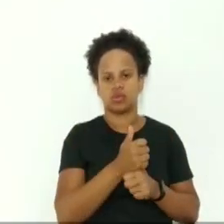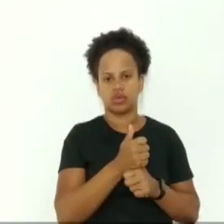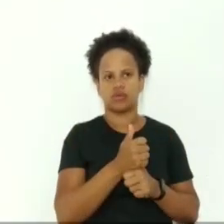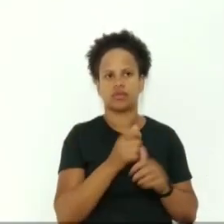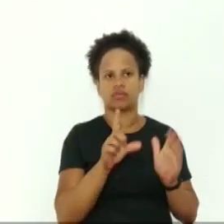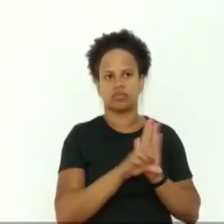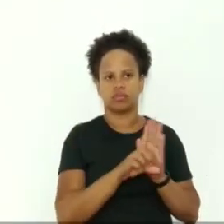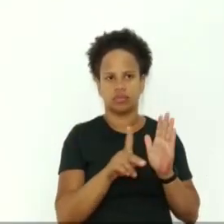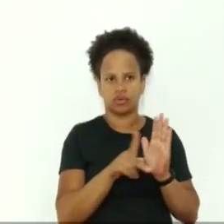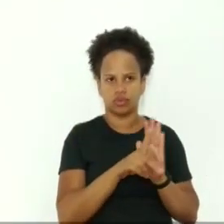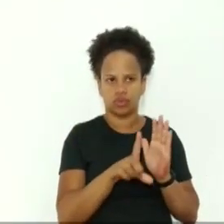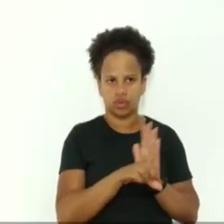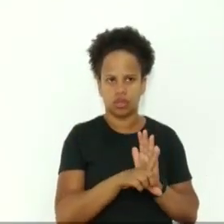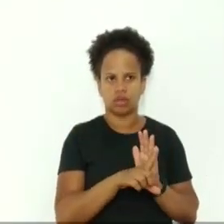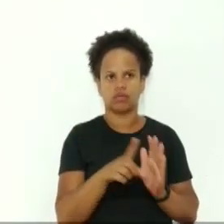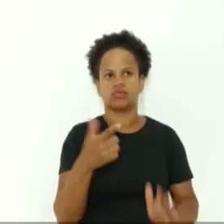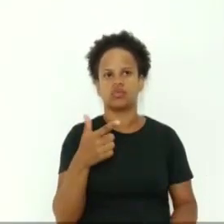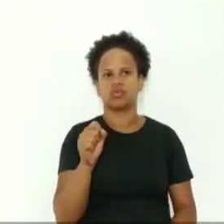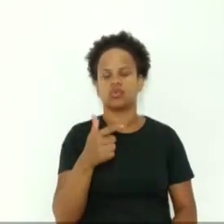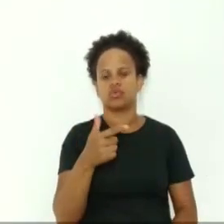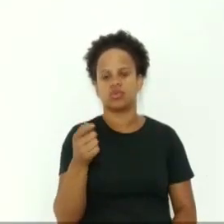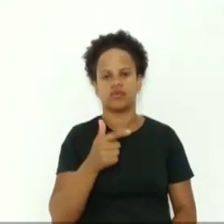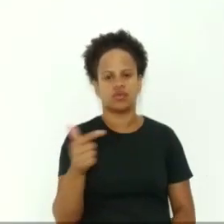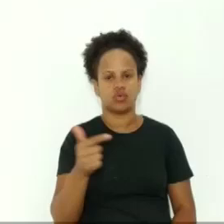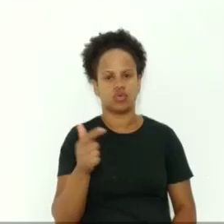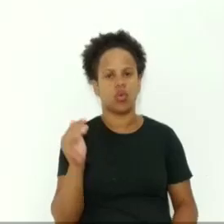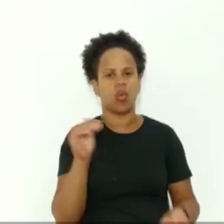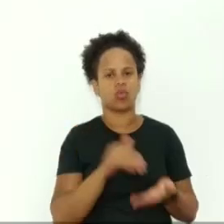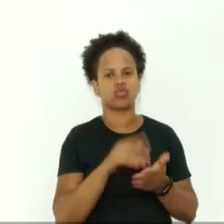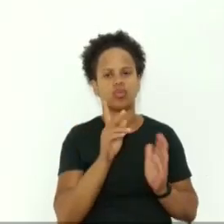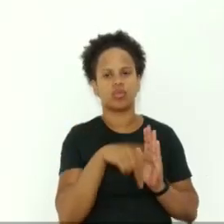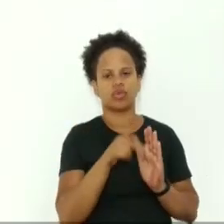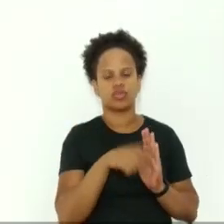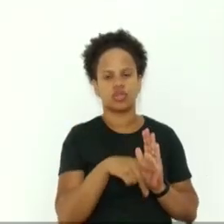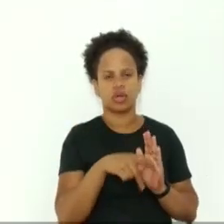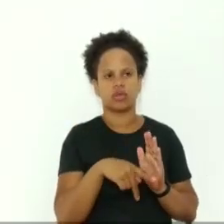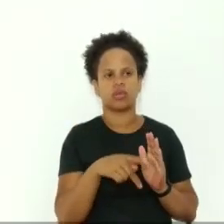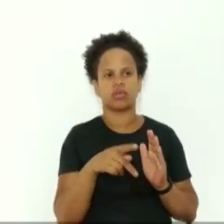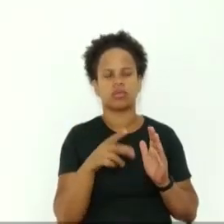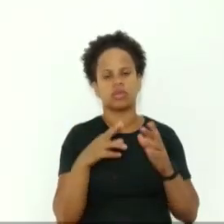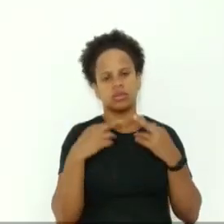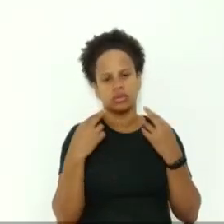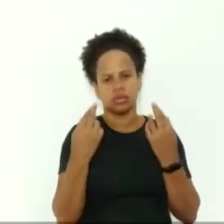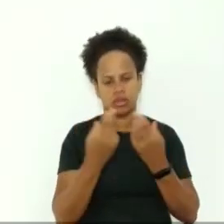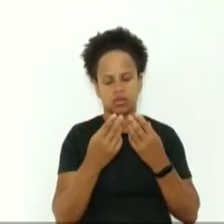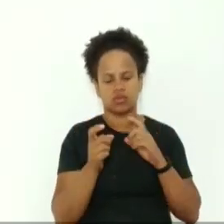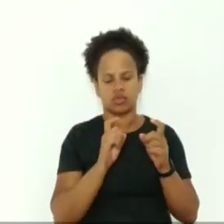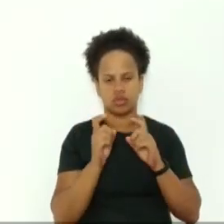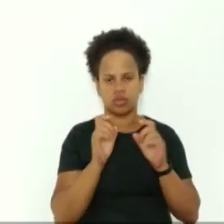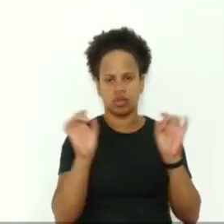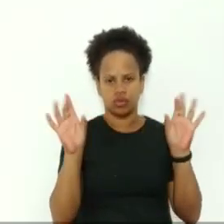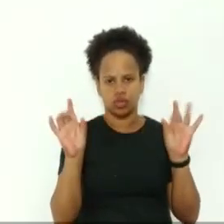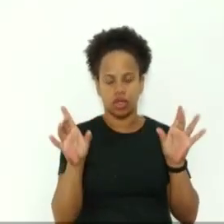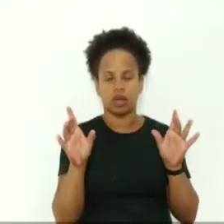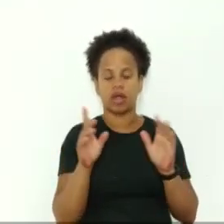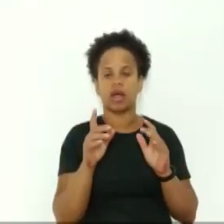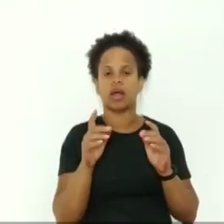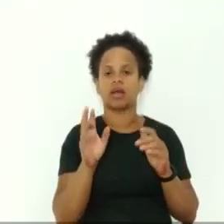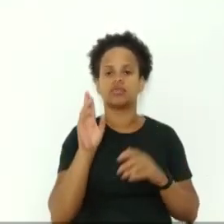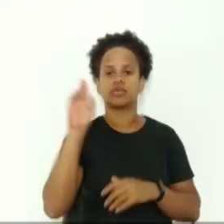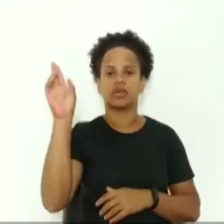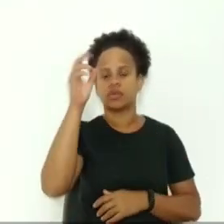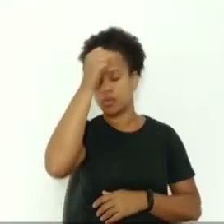projeto da noite de hoje, de iniciativa... da sessão extraordinária, obviamente. De iniciativa do prefeito, é o projeto de lei número